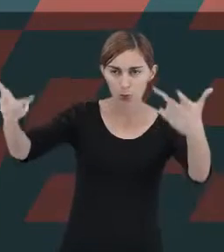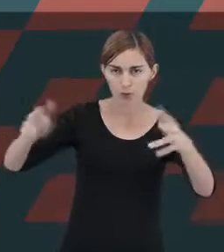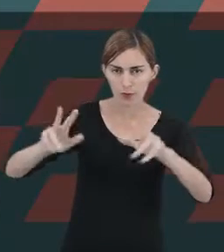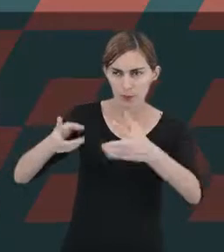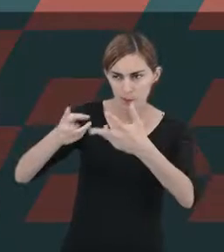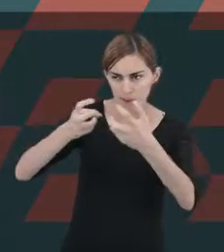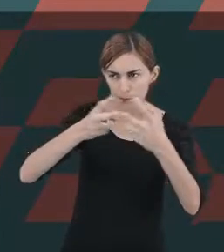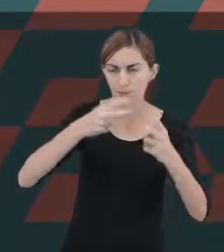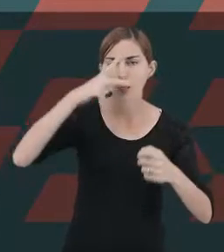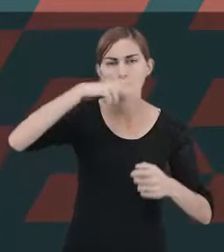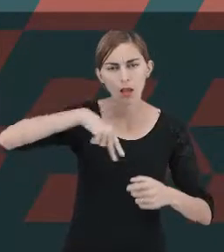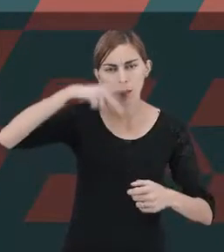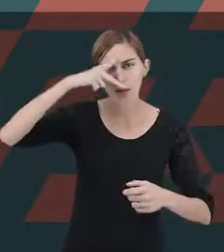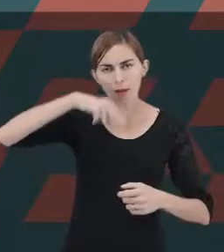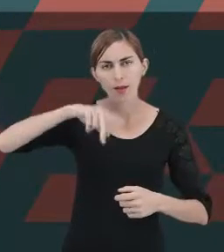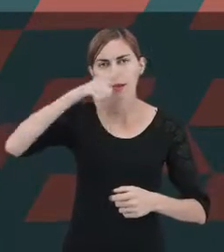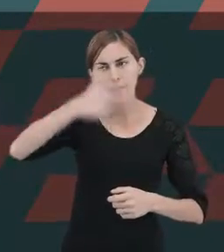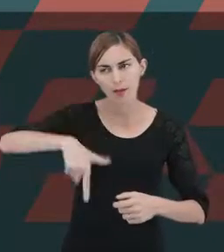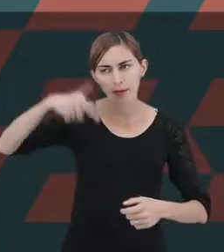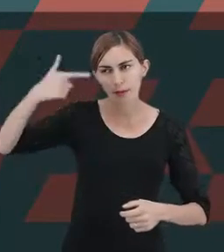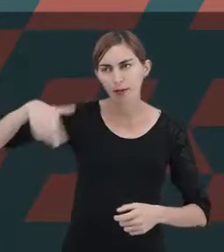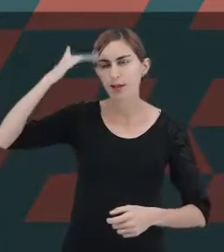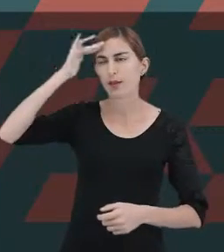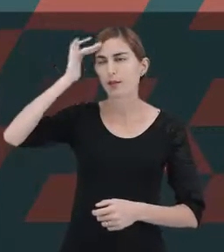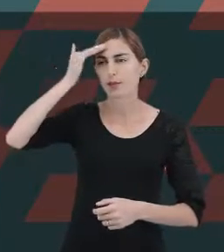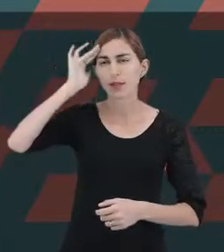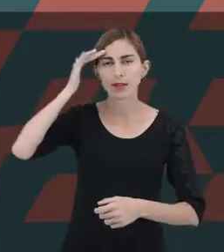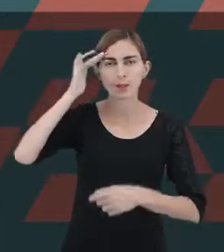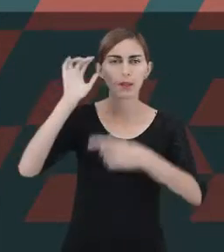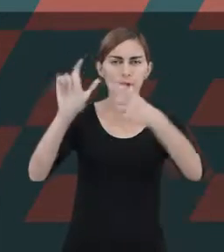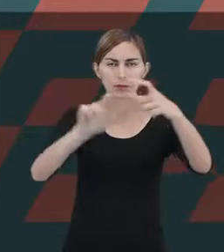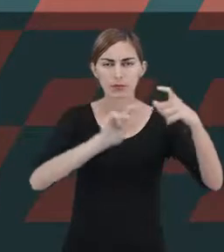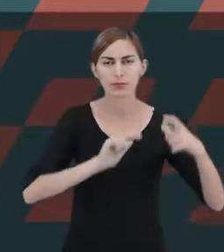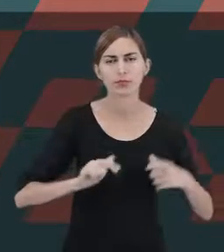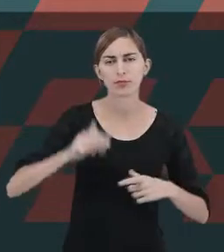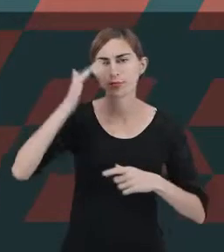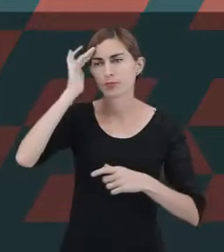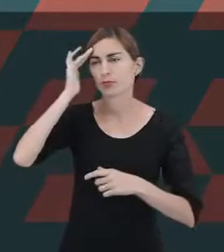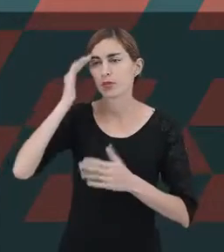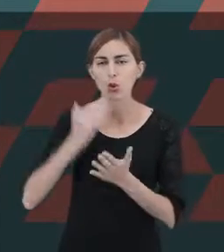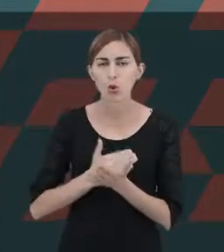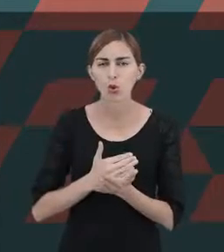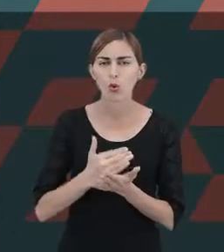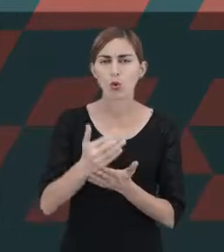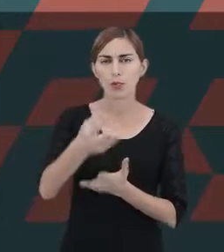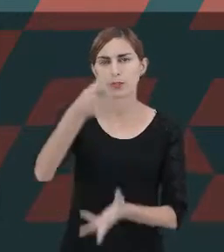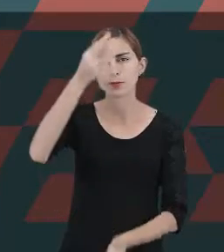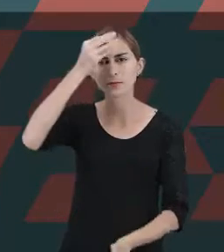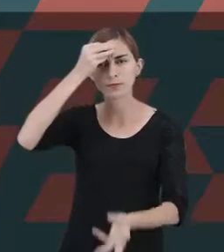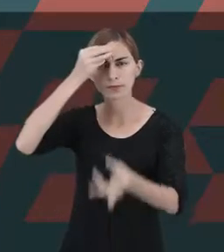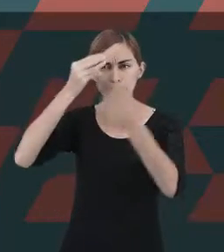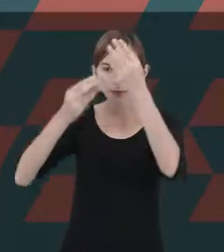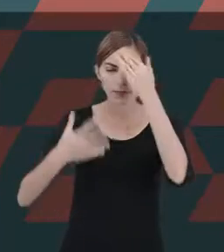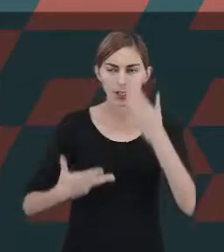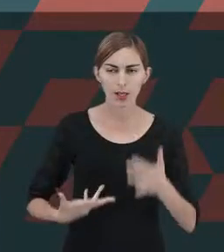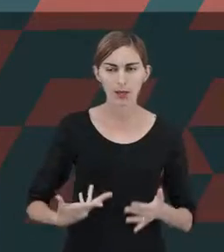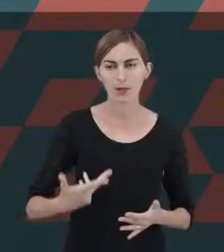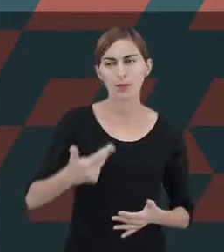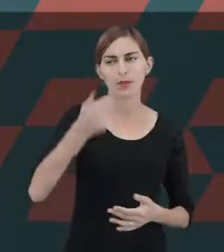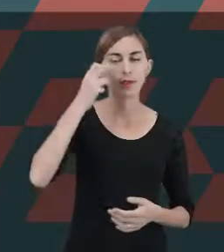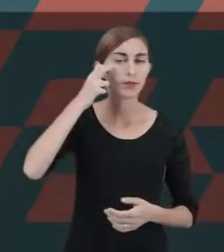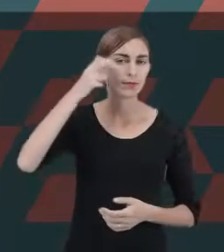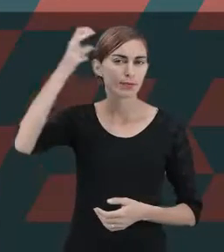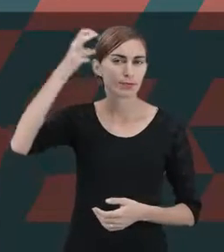repetição e entendimento do seu ambiente, ele começa a adquirir habilidades intelectuais.